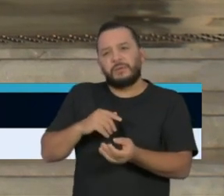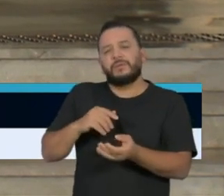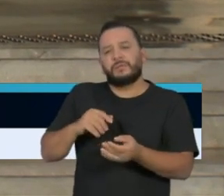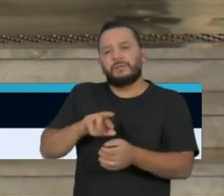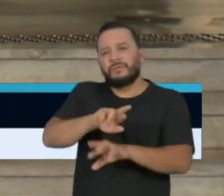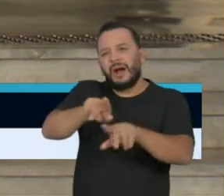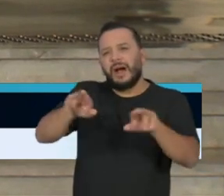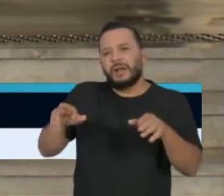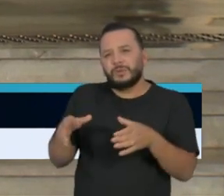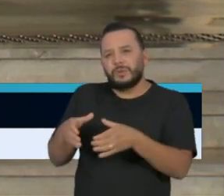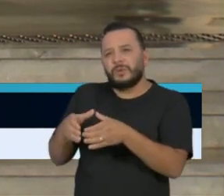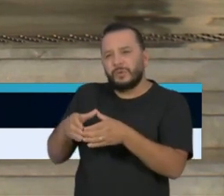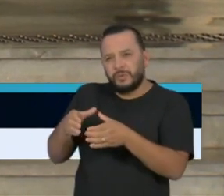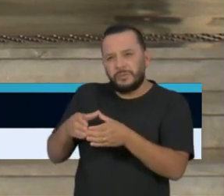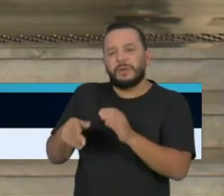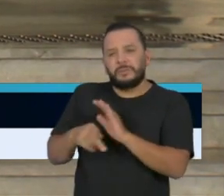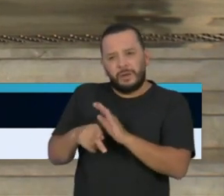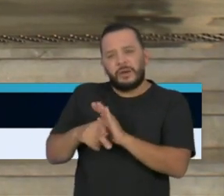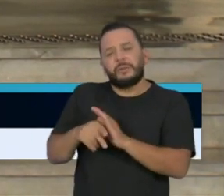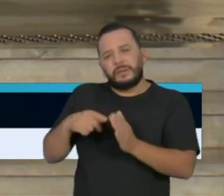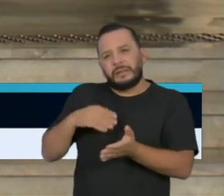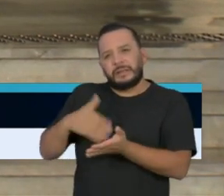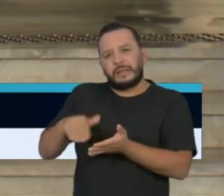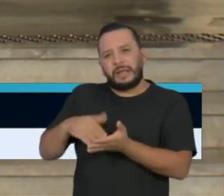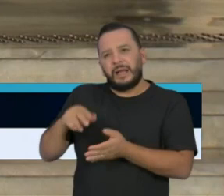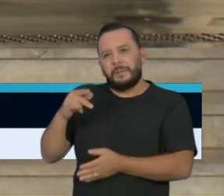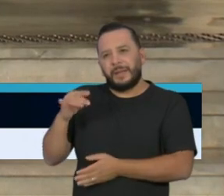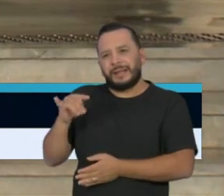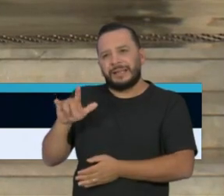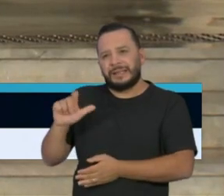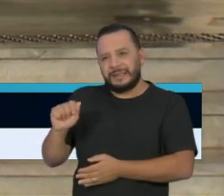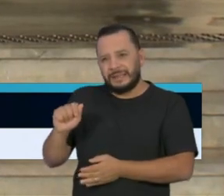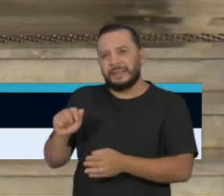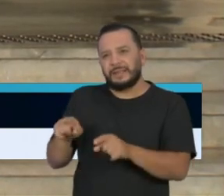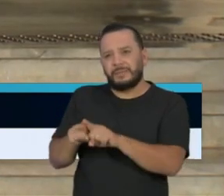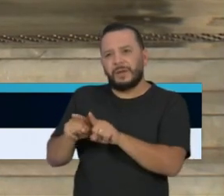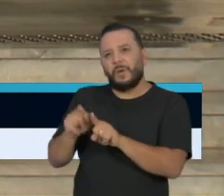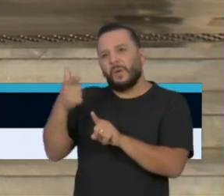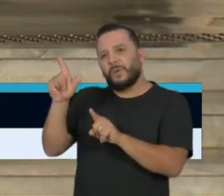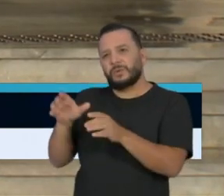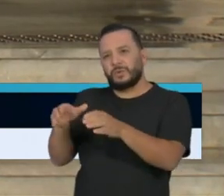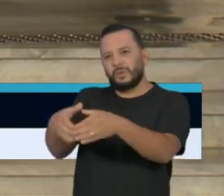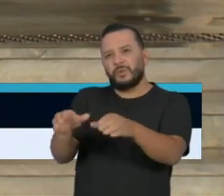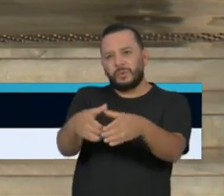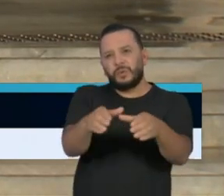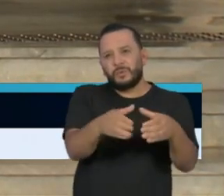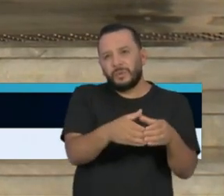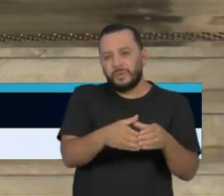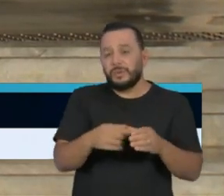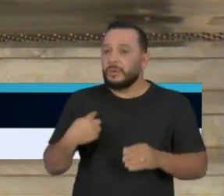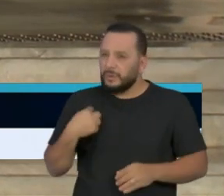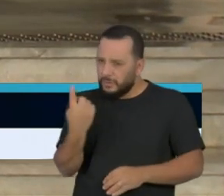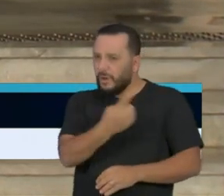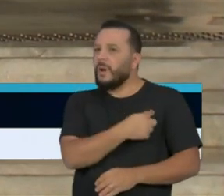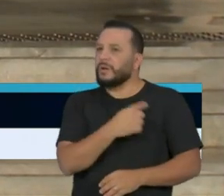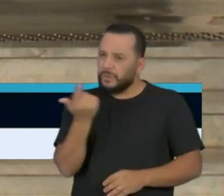chegam no mesmo patamar. Nós estamos conseguindo baixar a